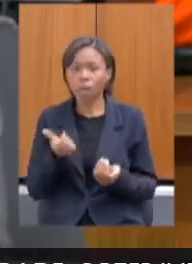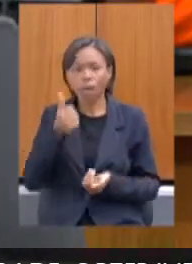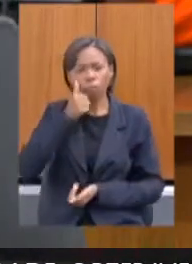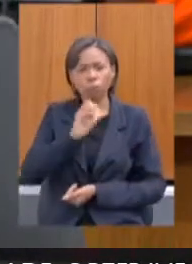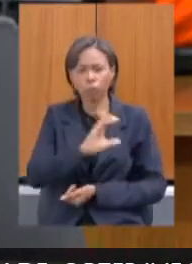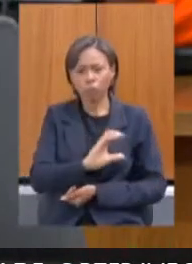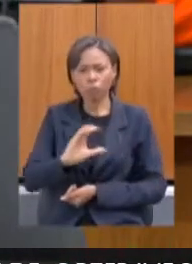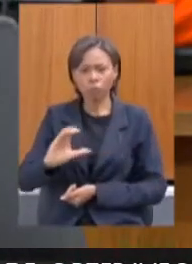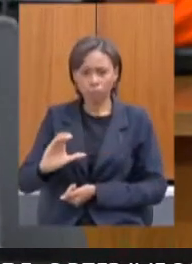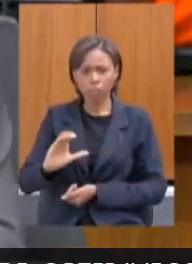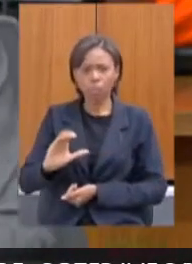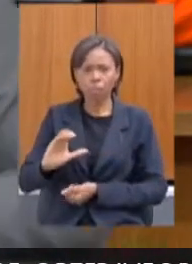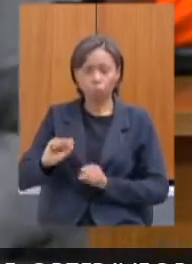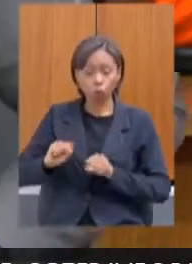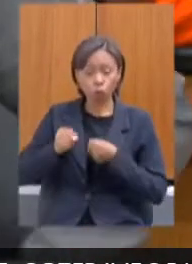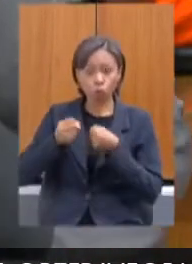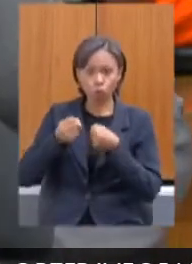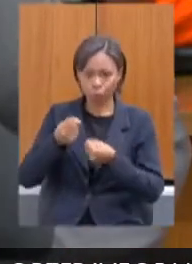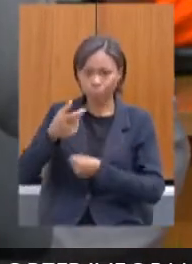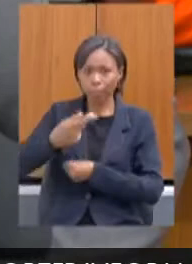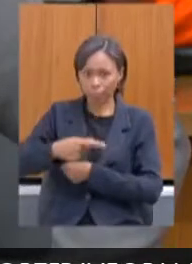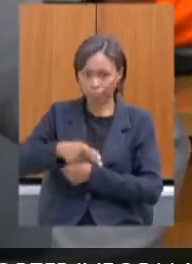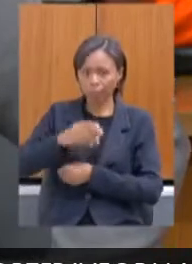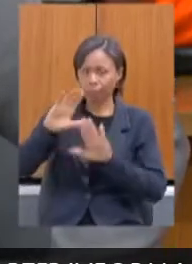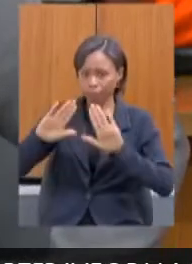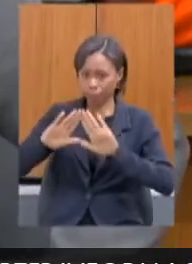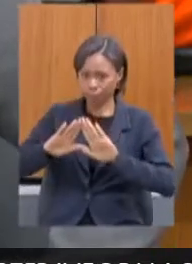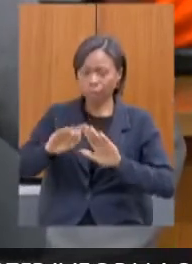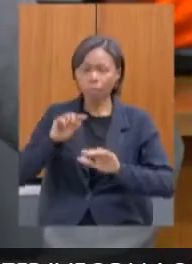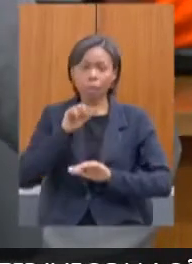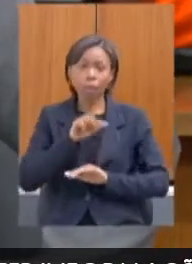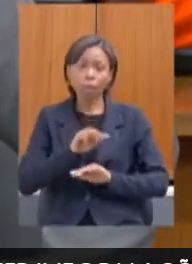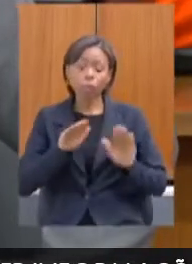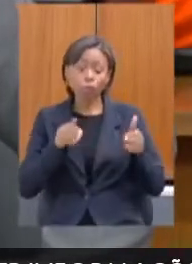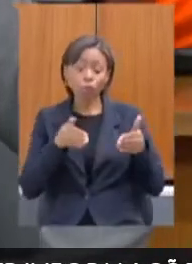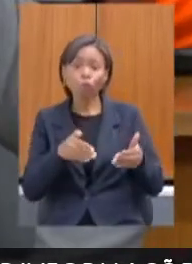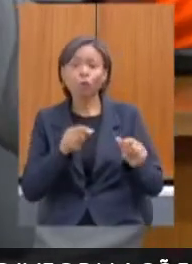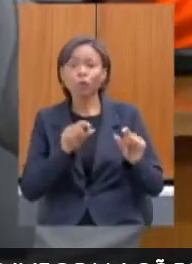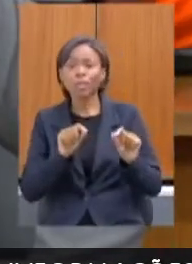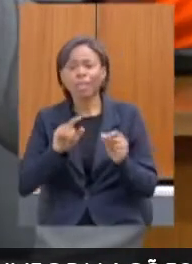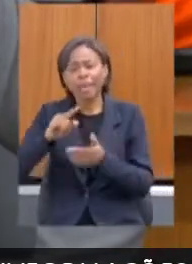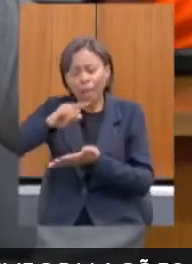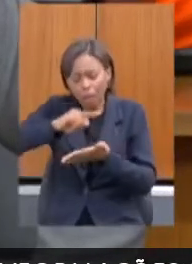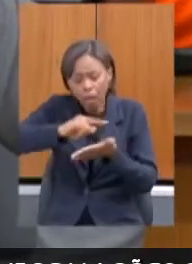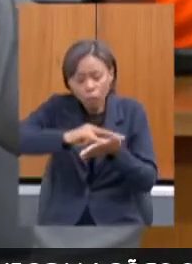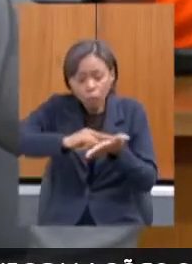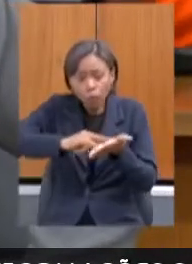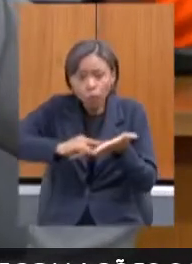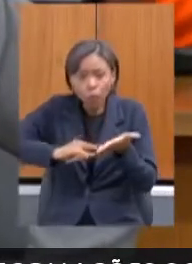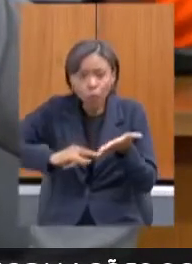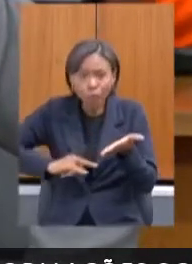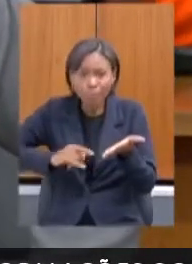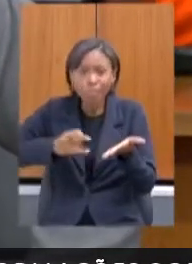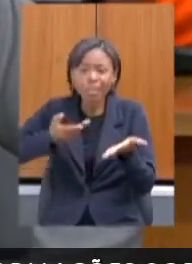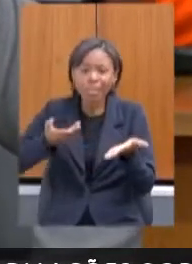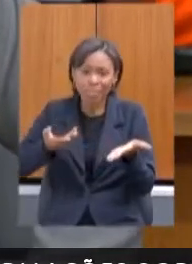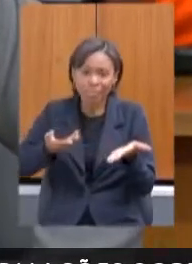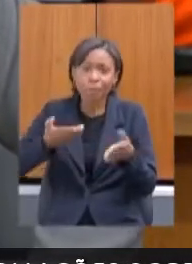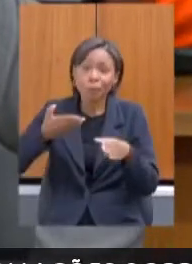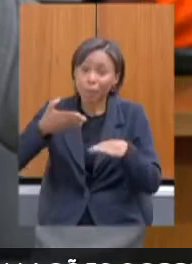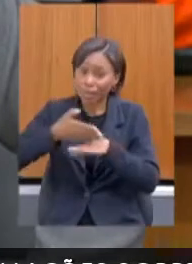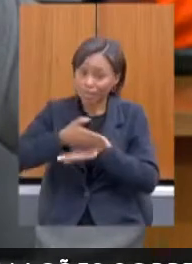da Criança e do Adolescente aqui na Assembleia, a gente teve uma ampliação do acesso à documentação básica, que parece algo simples, mas que é fundamental.